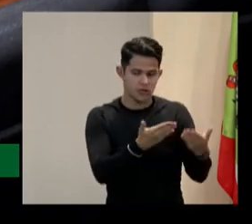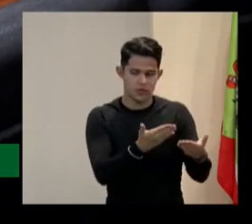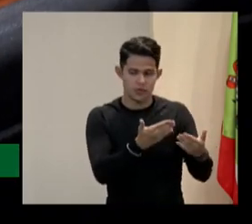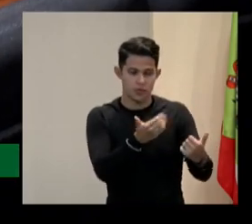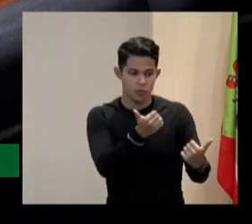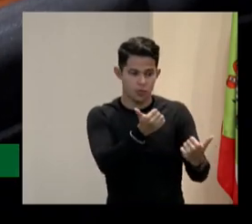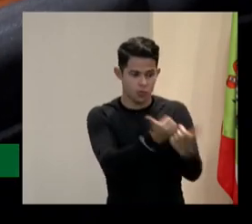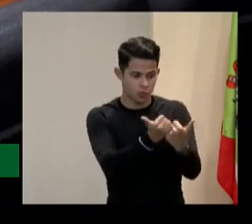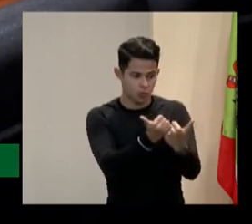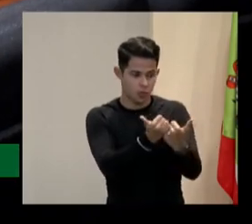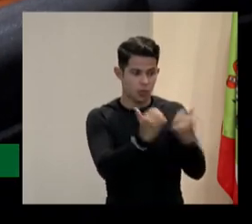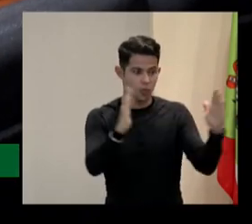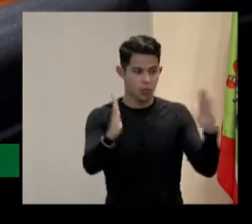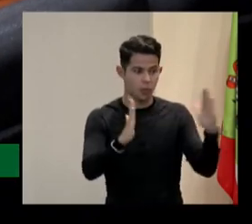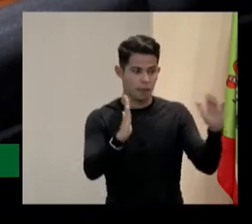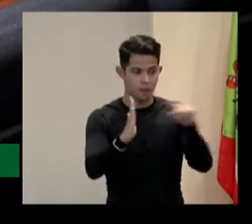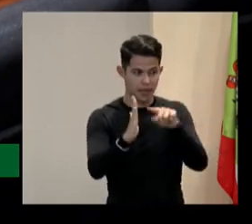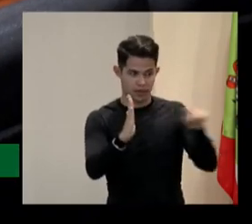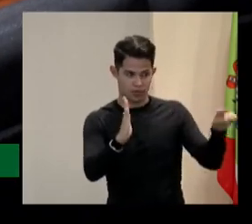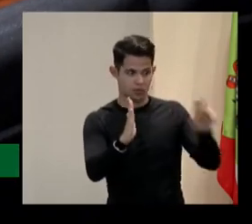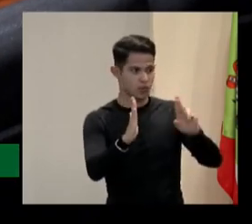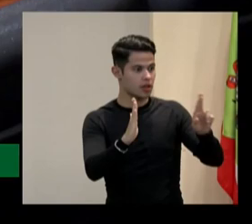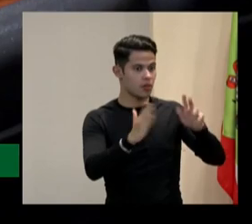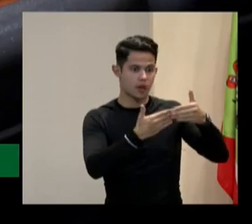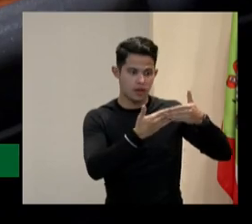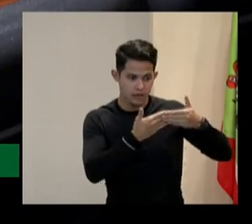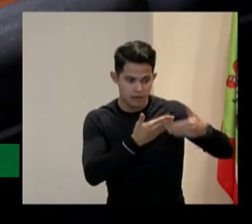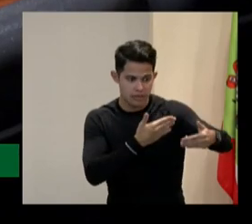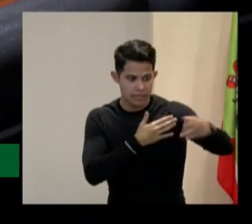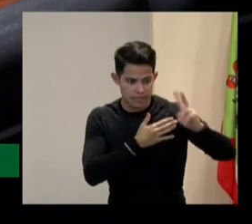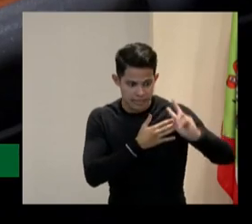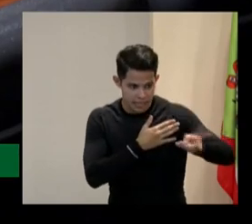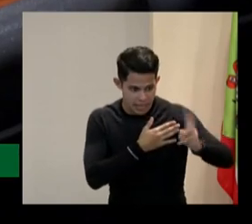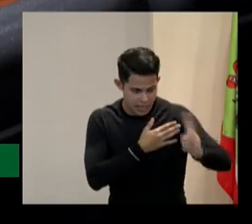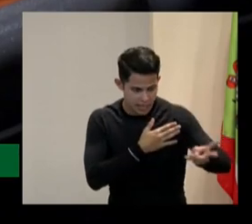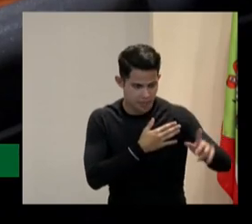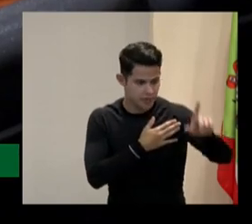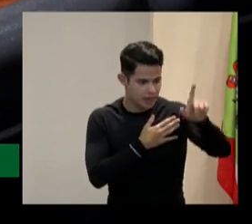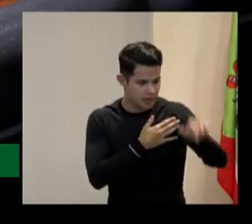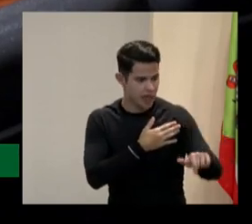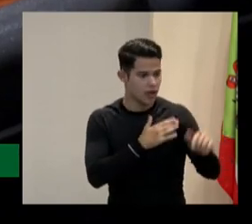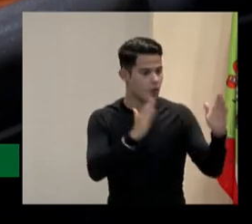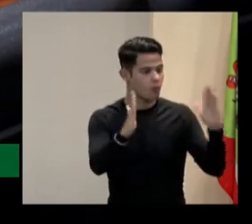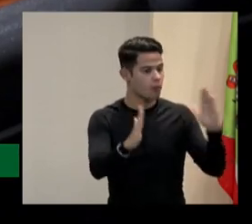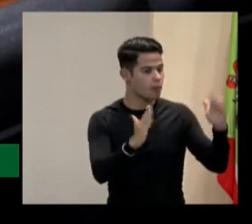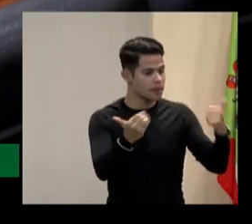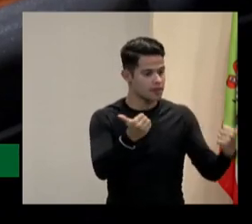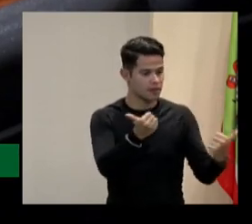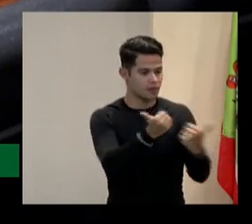um tempo não eternamente mas ela vai ter principalmente